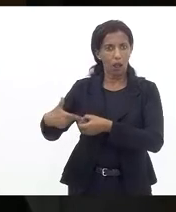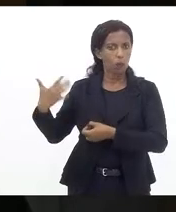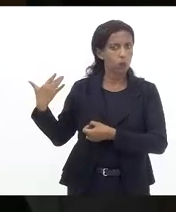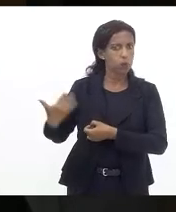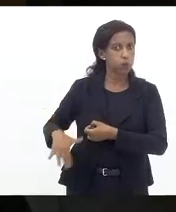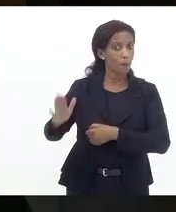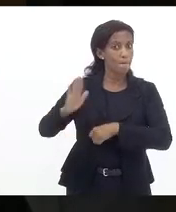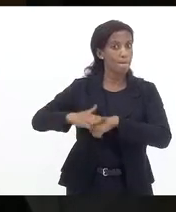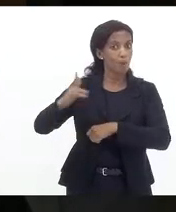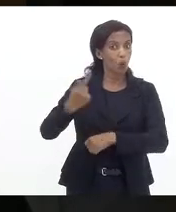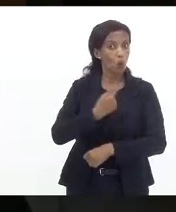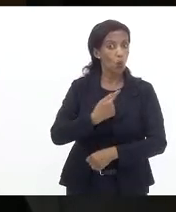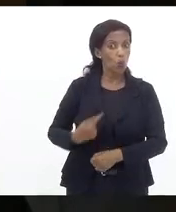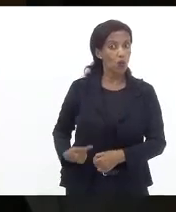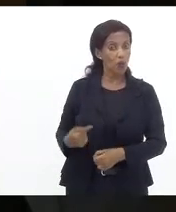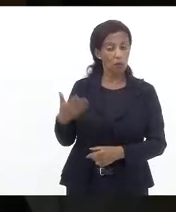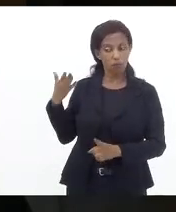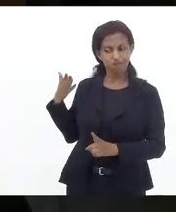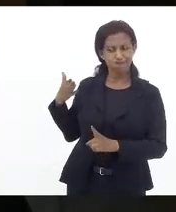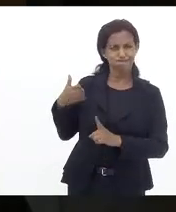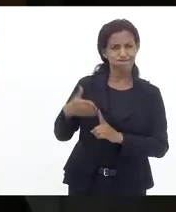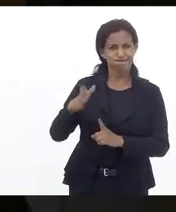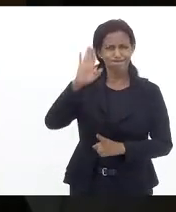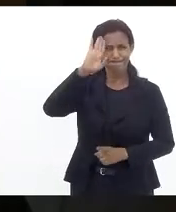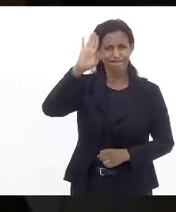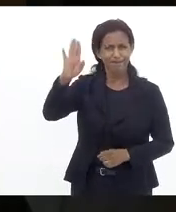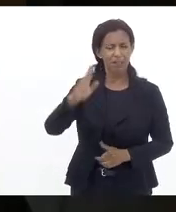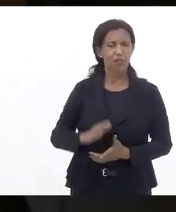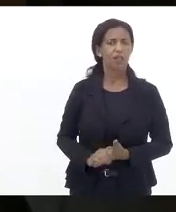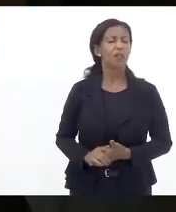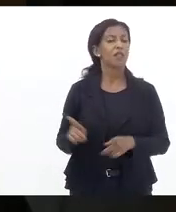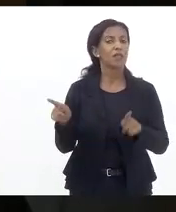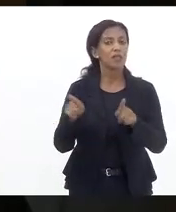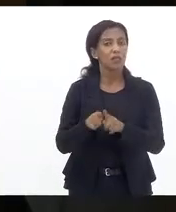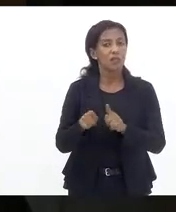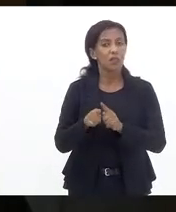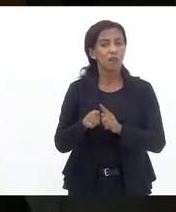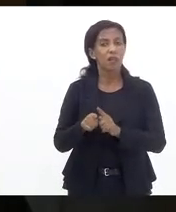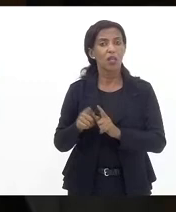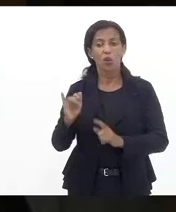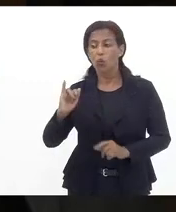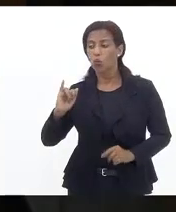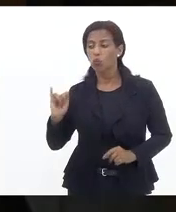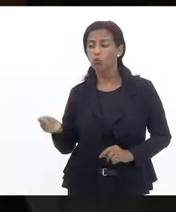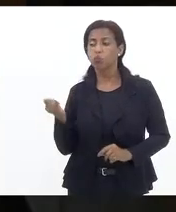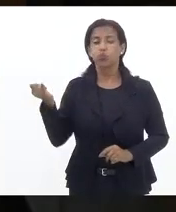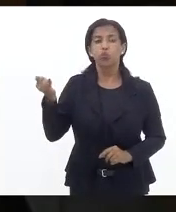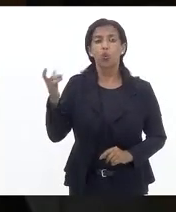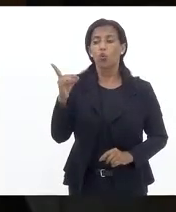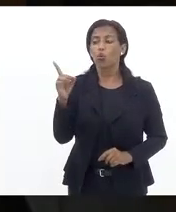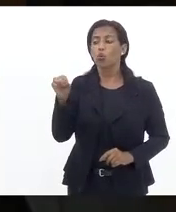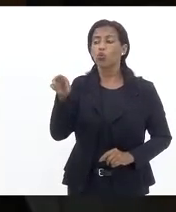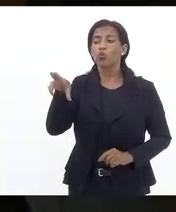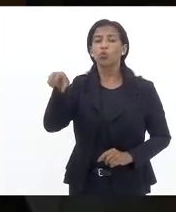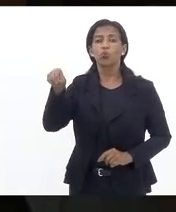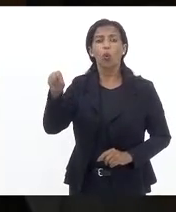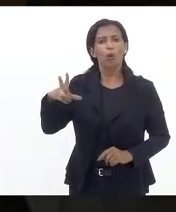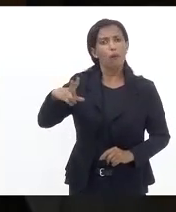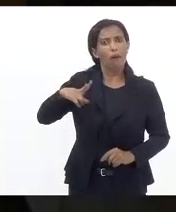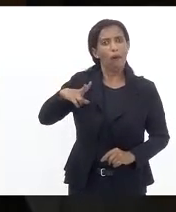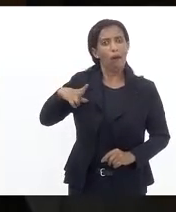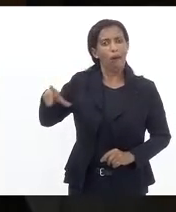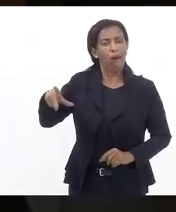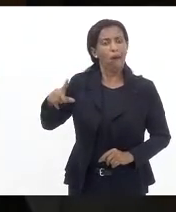o governo passou a priorizar a remuneração dos lucros dos donos privados da Petrobras